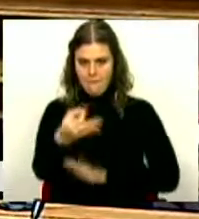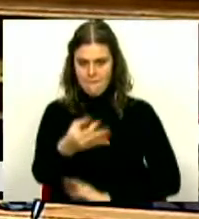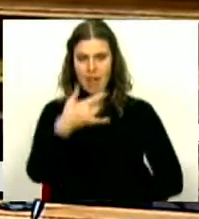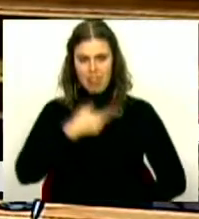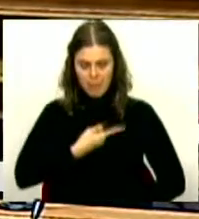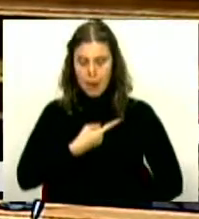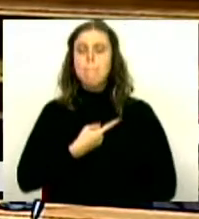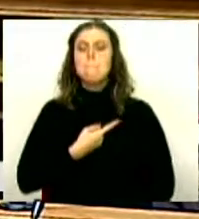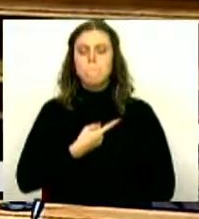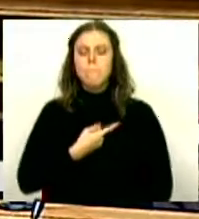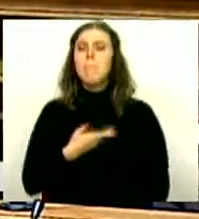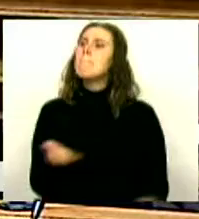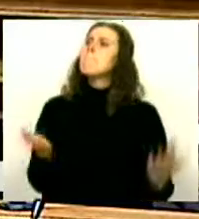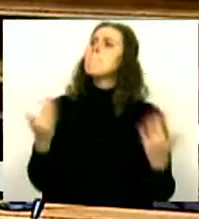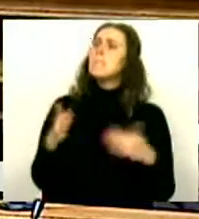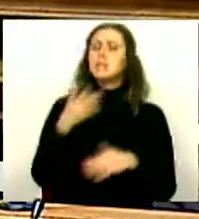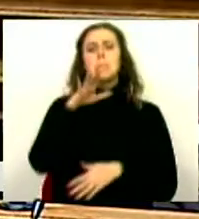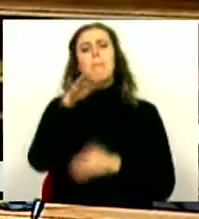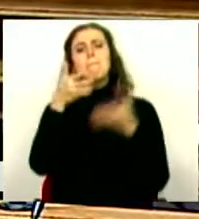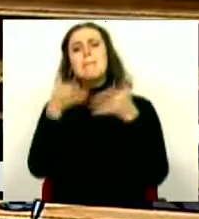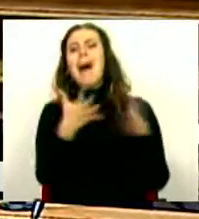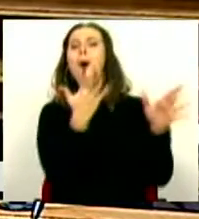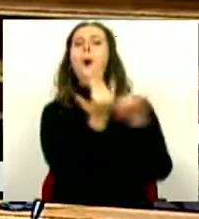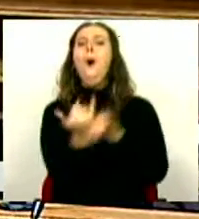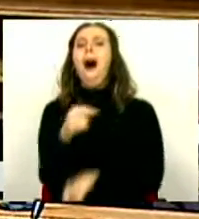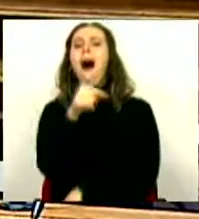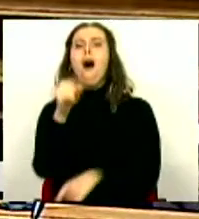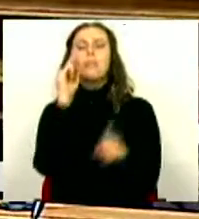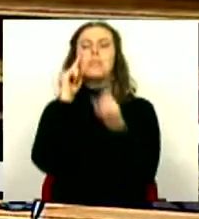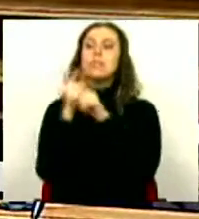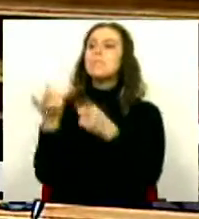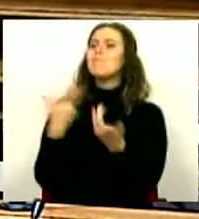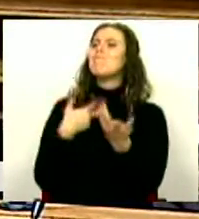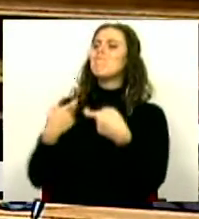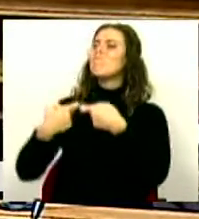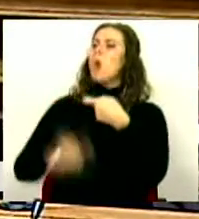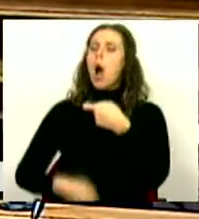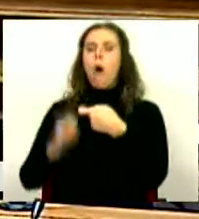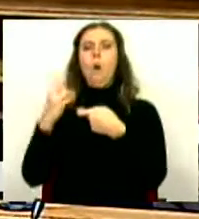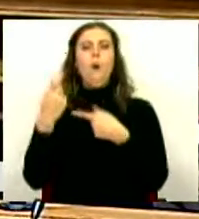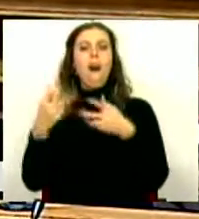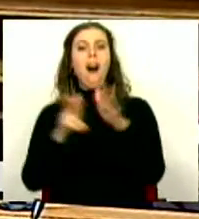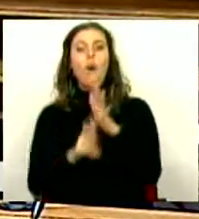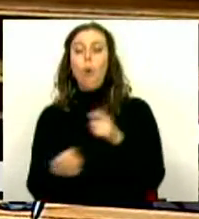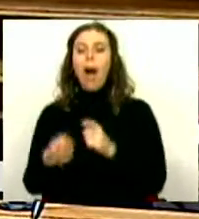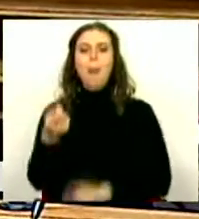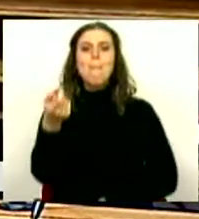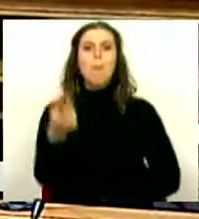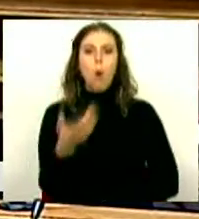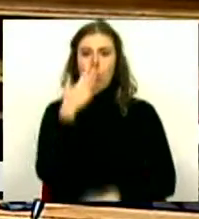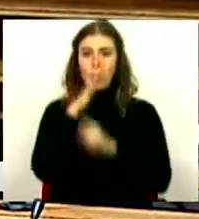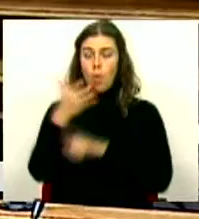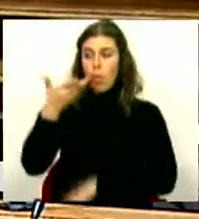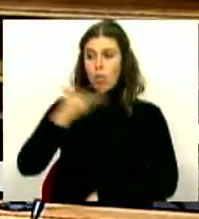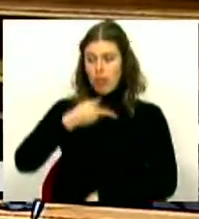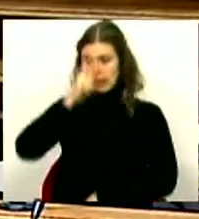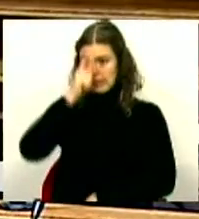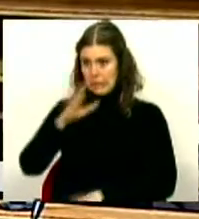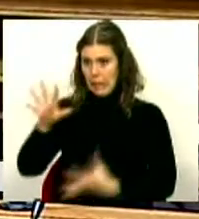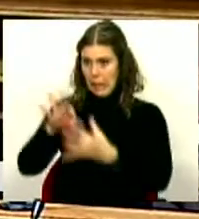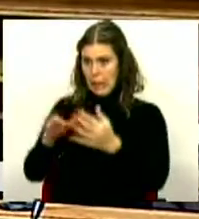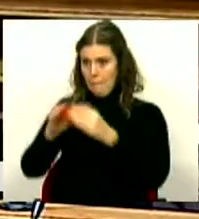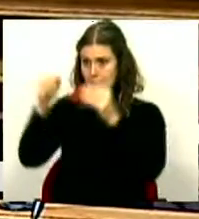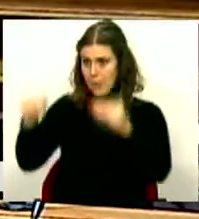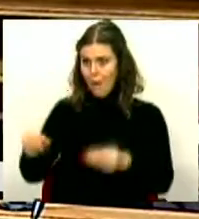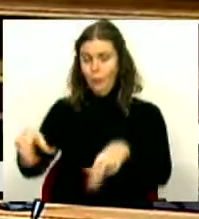mas que tem outras componentes desreguladas ou pouco reguladas, por exemplo, o direito respeitando às novas